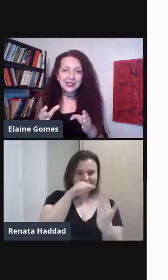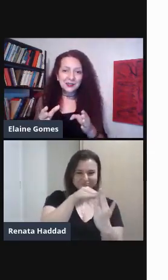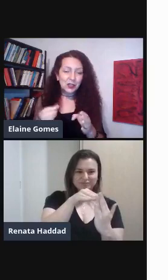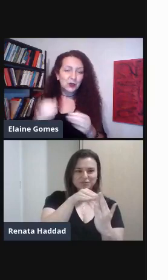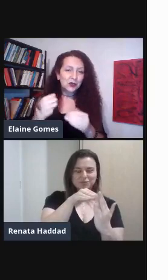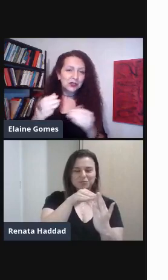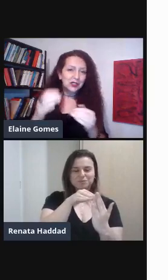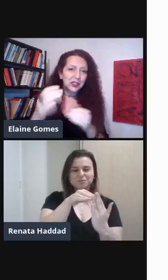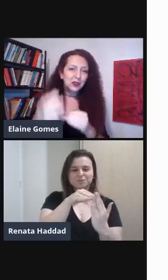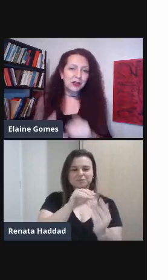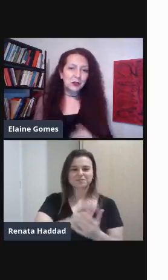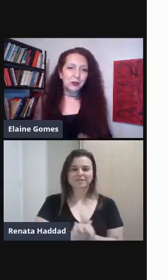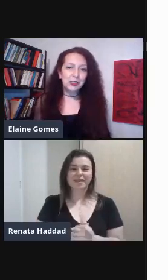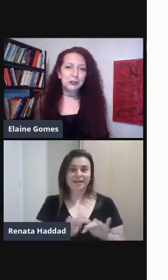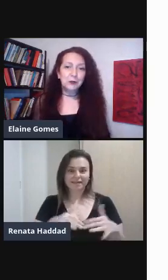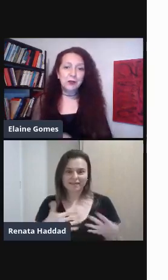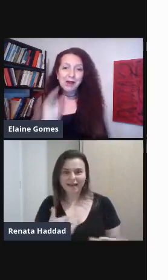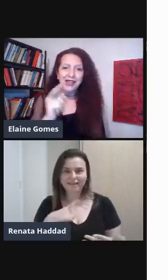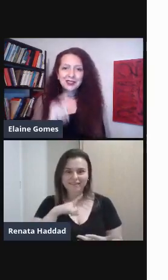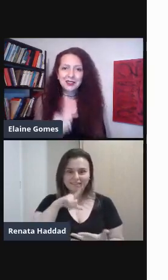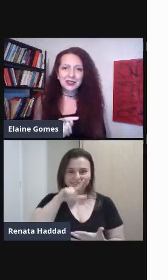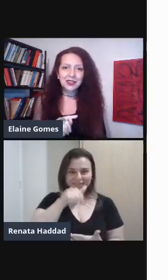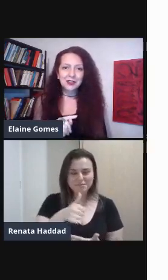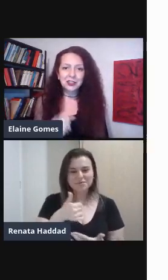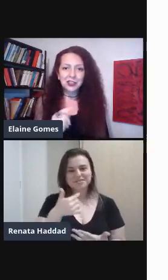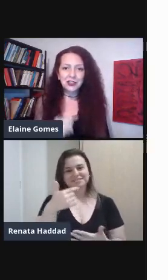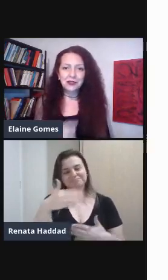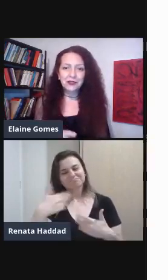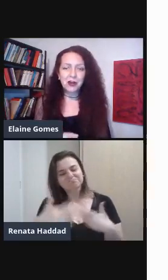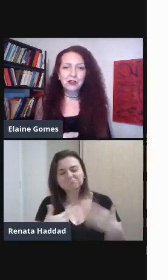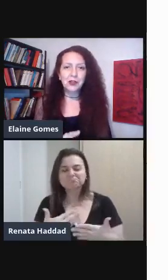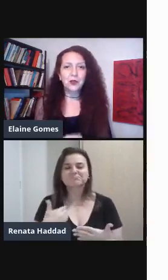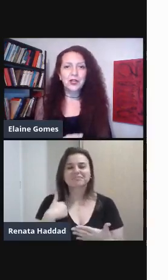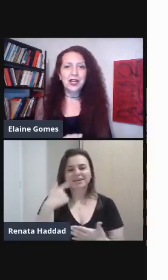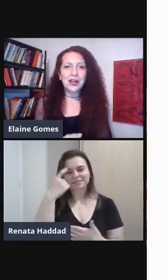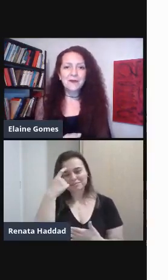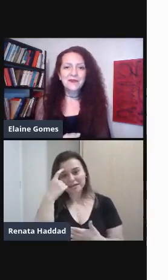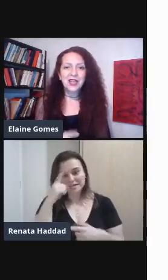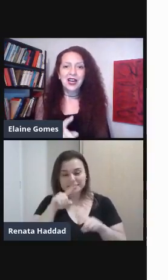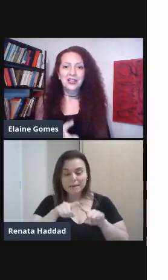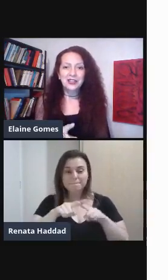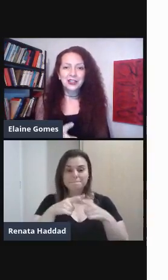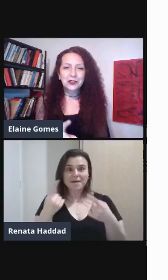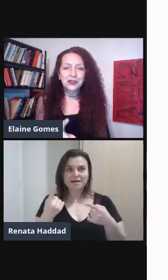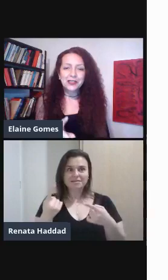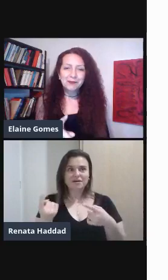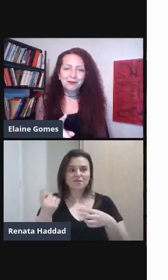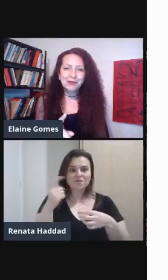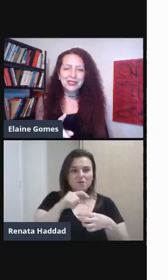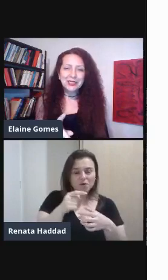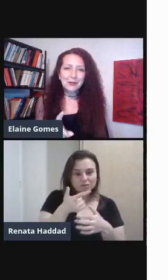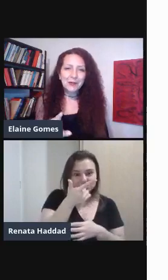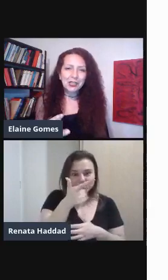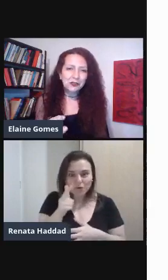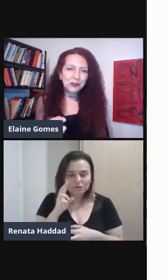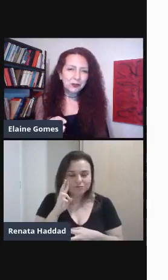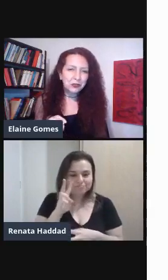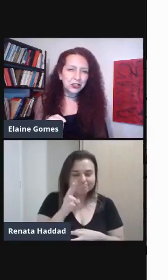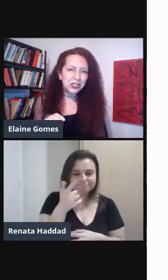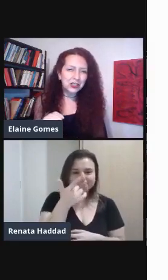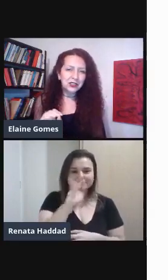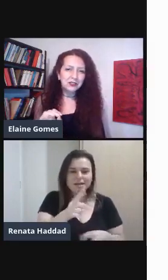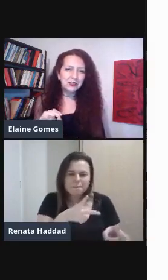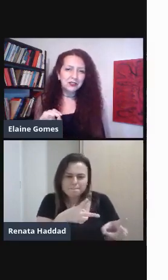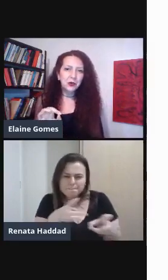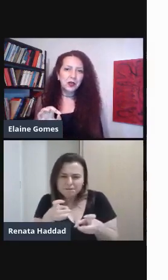aí No segundo Terceiro Quarto plano Mas Quando a gente volta Ao olhar A gente vai percebendo Vai